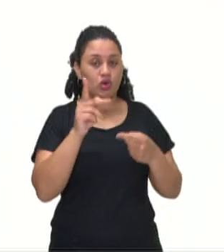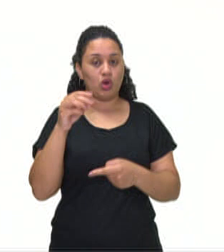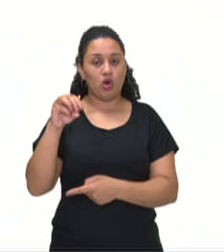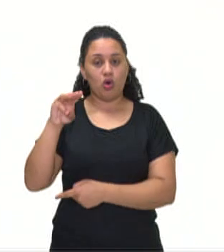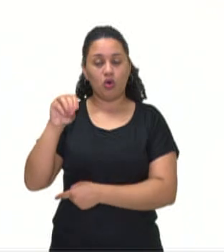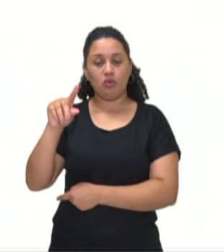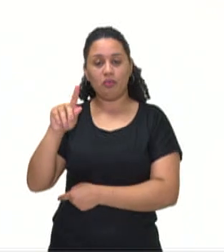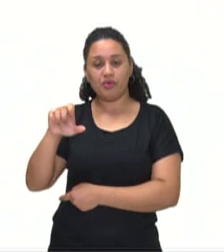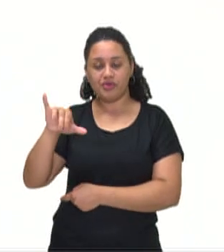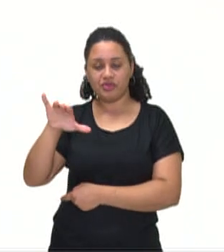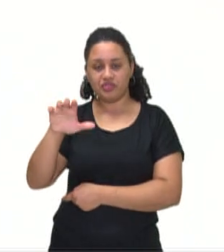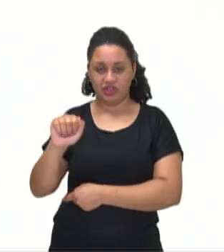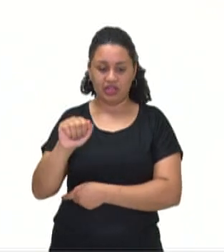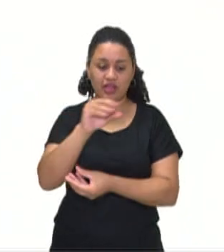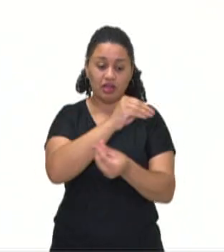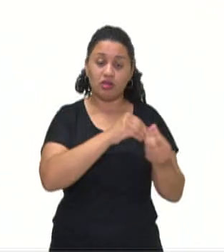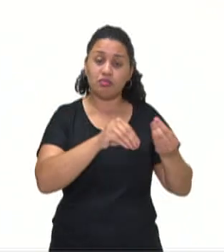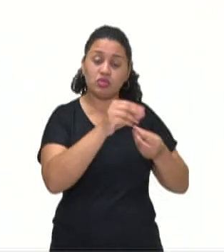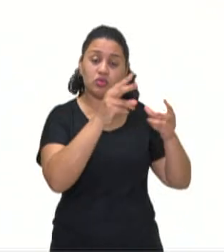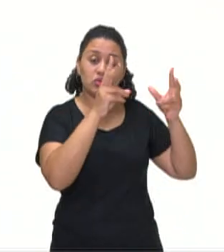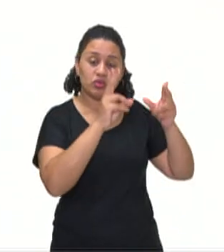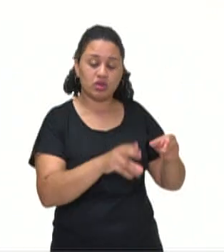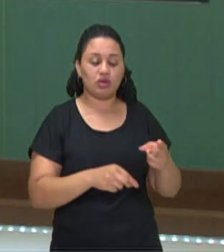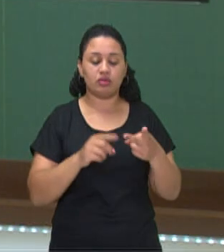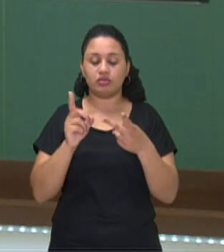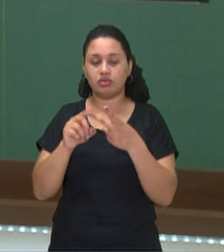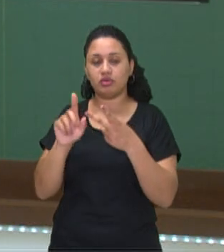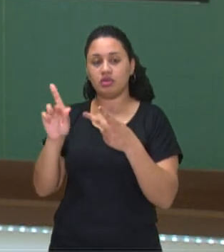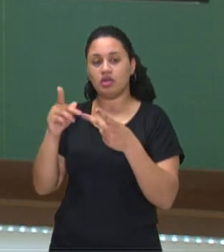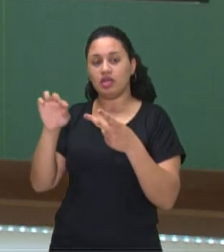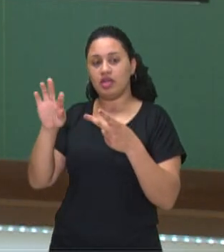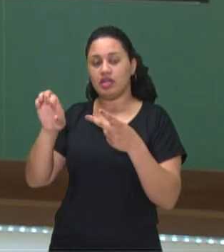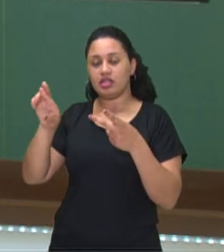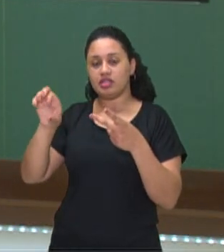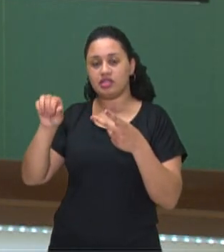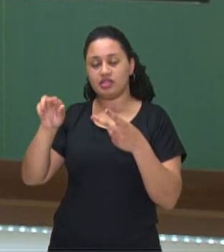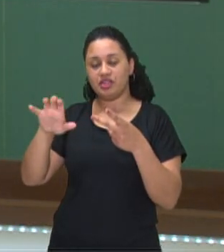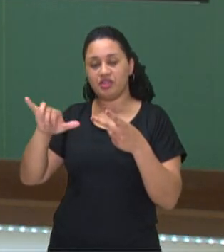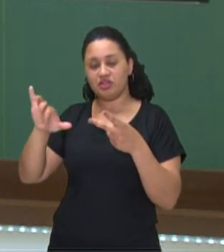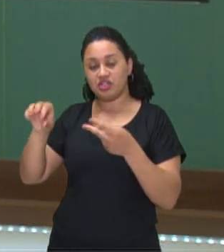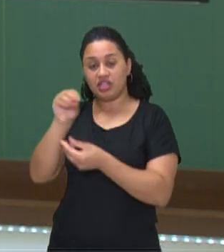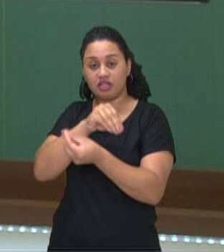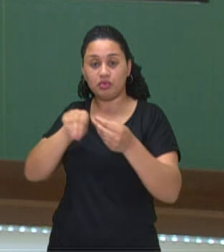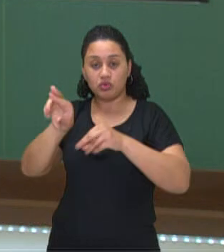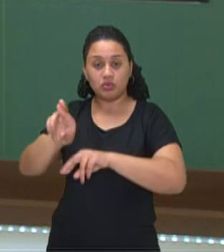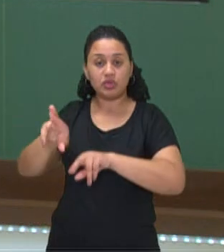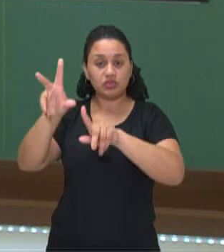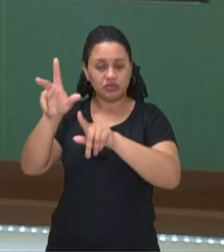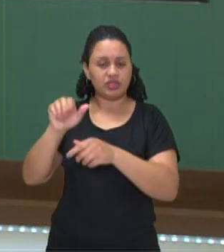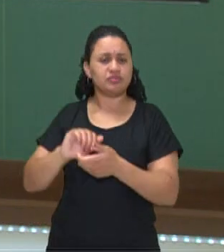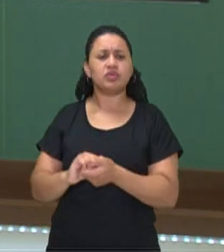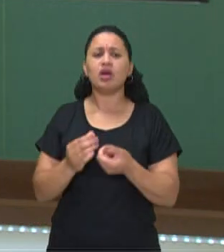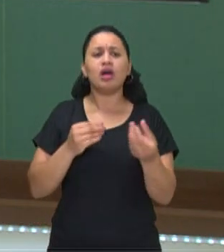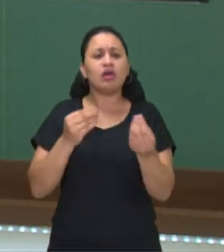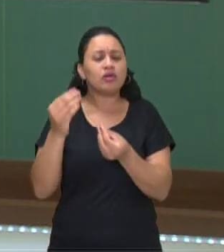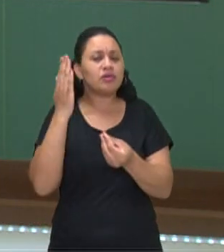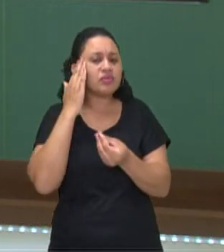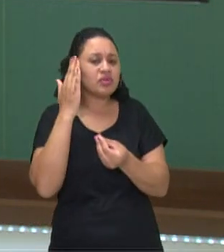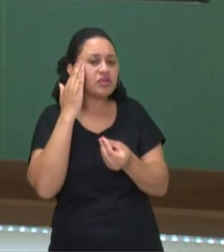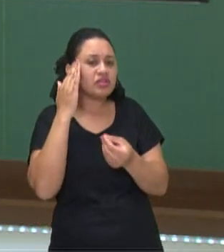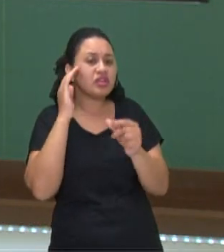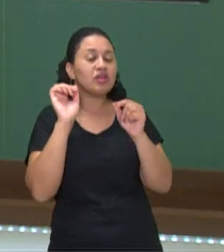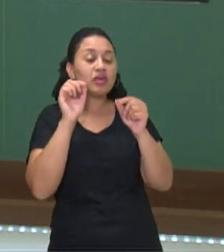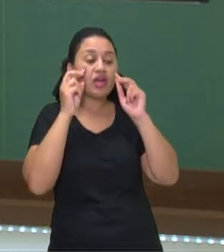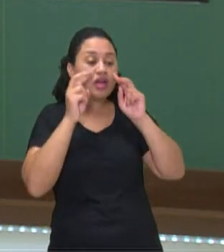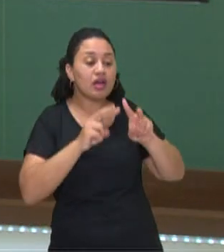ou heterogêneas. E qual é o critério que é utilizado para fazer essa classificação? O